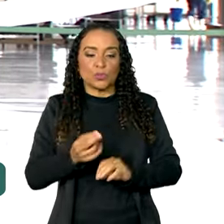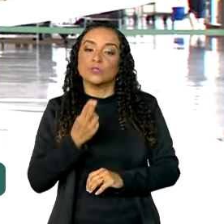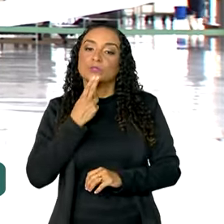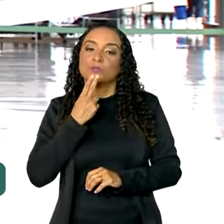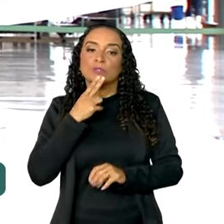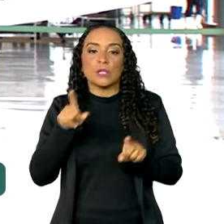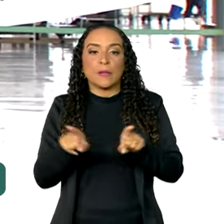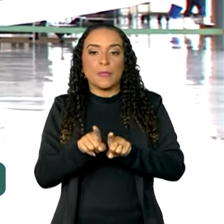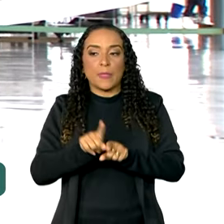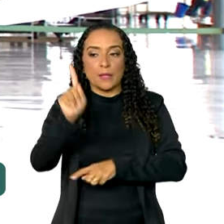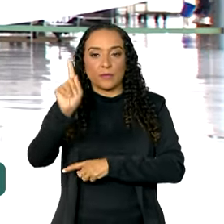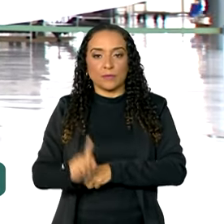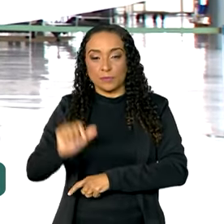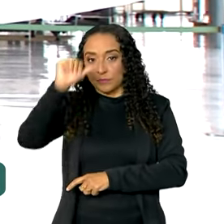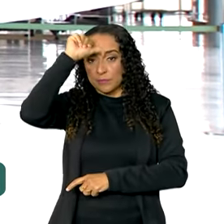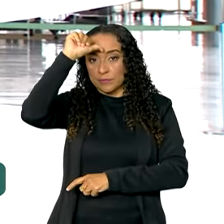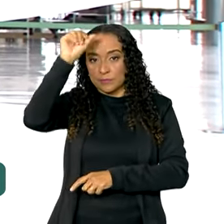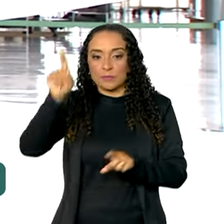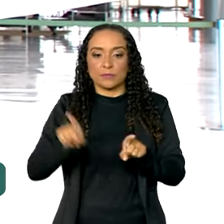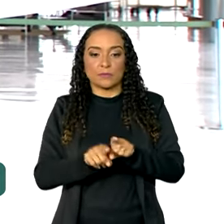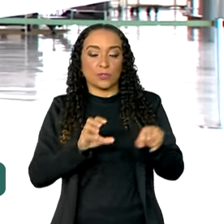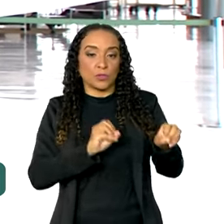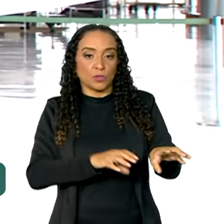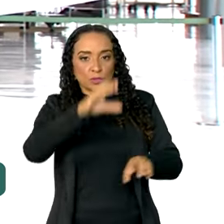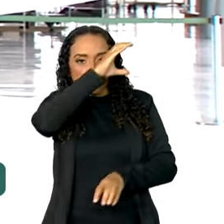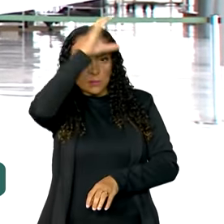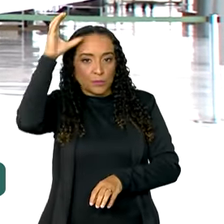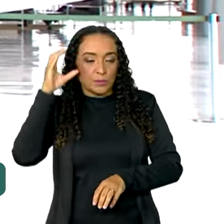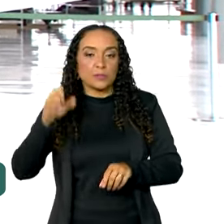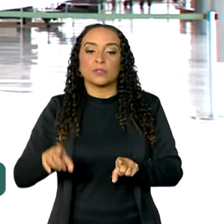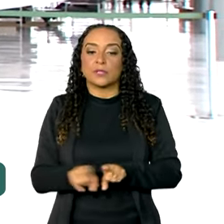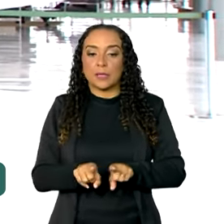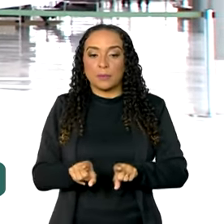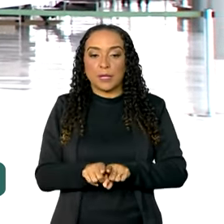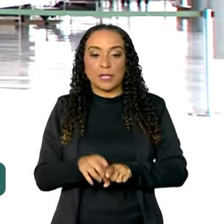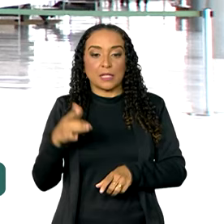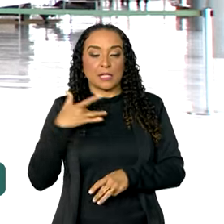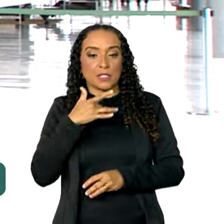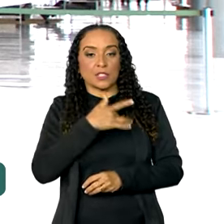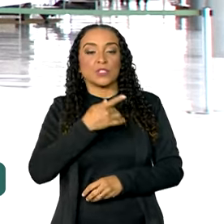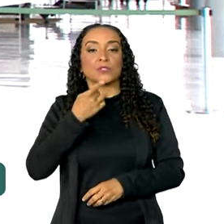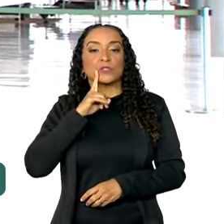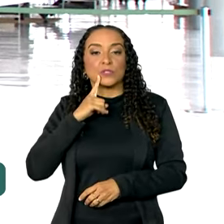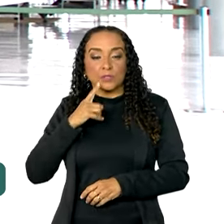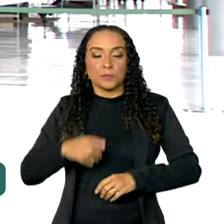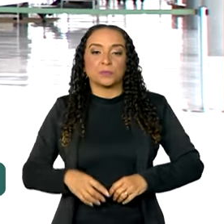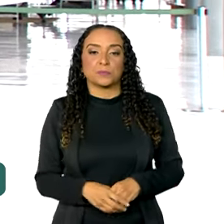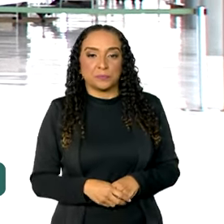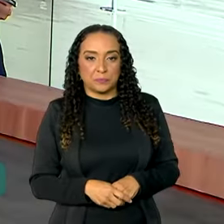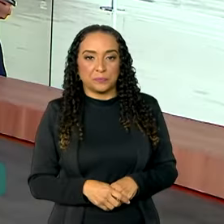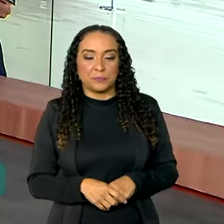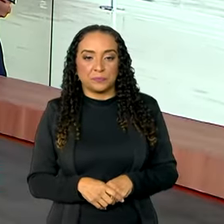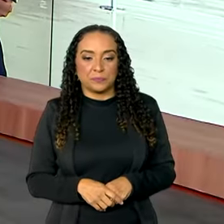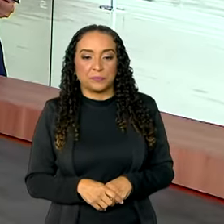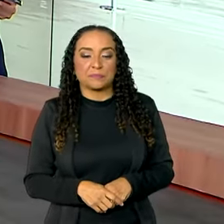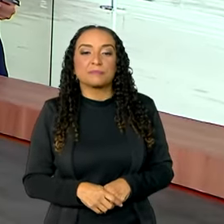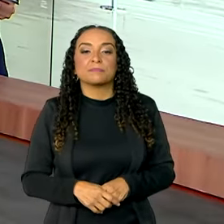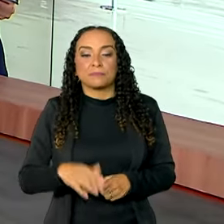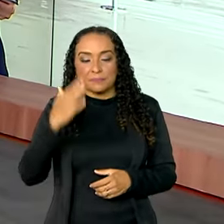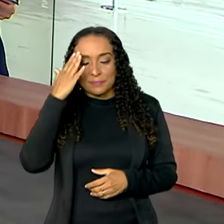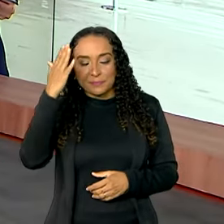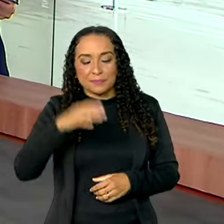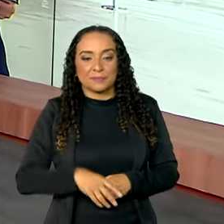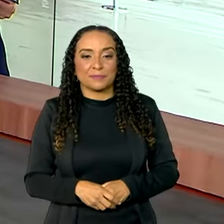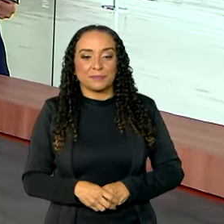Tebet, da Gestão, Sterdweck, da Educação, Camilo Santana e da Saúde, Nízia Trindade. Karine. Obrigada,